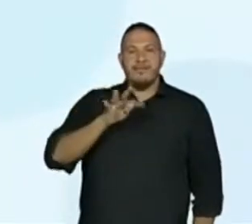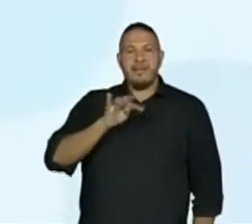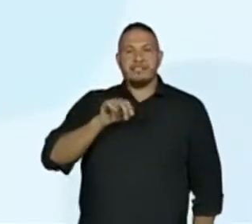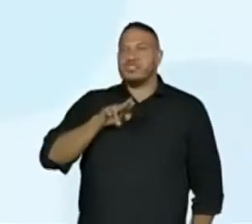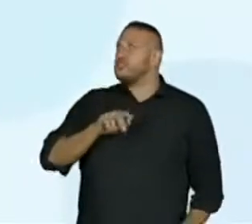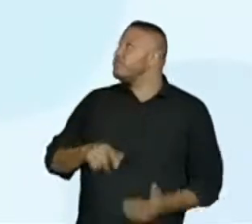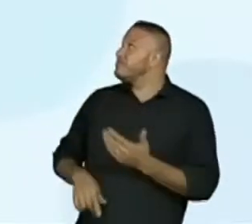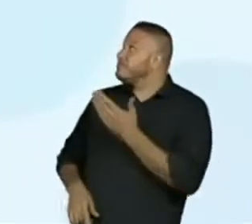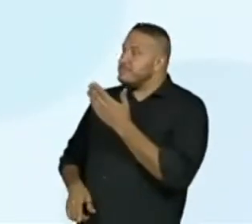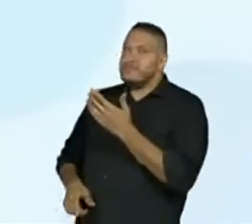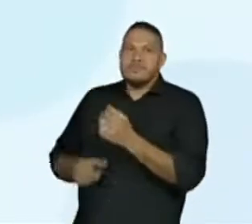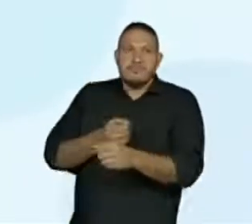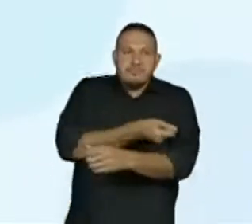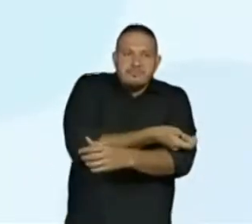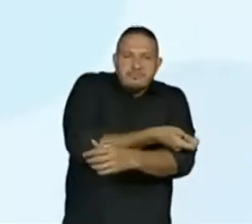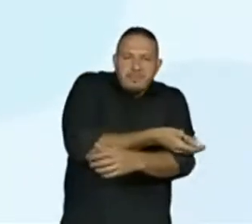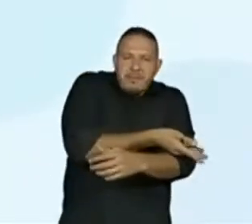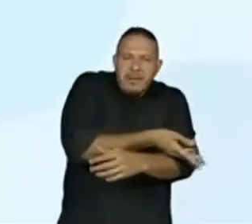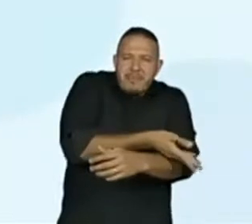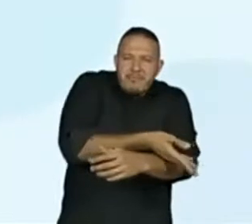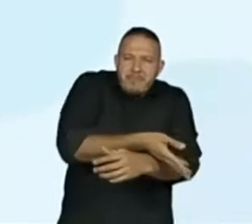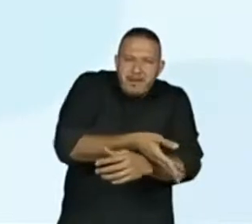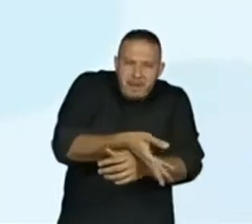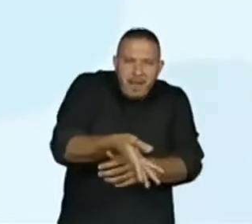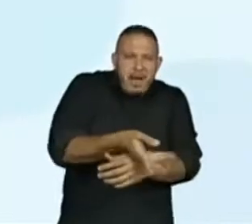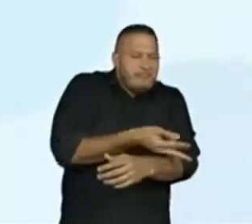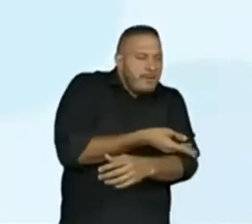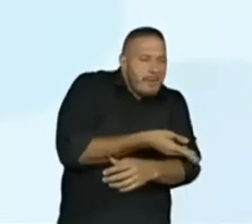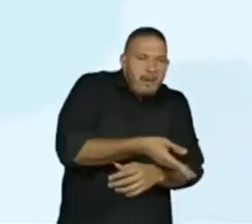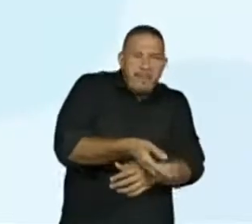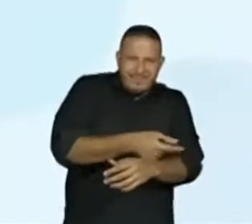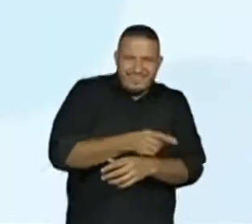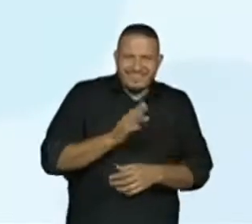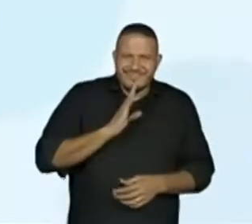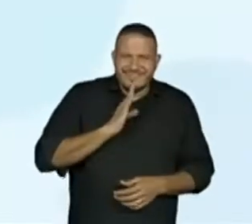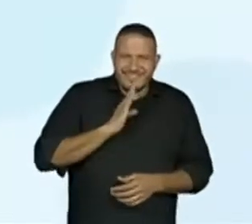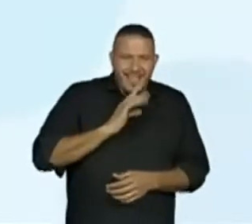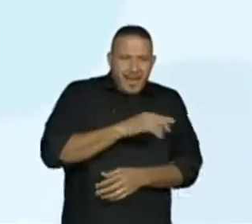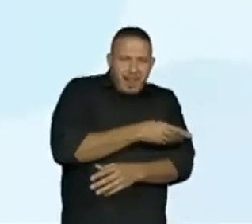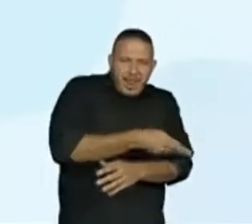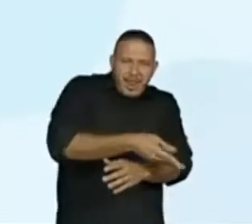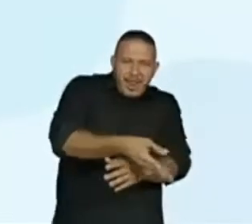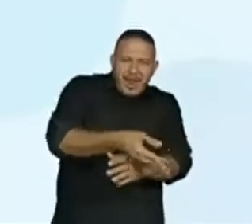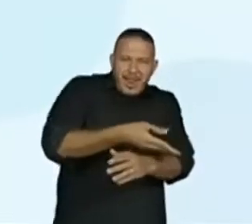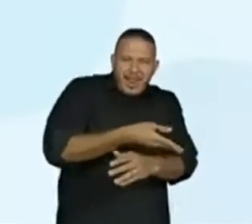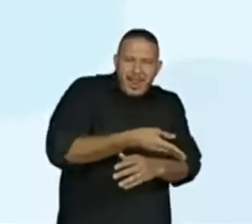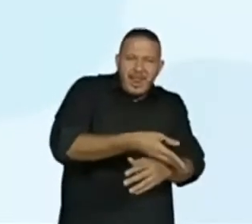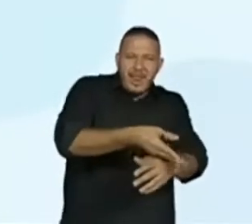explicando então períodos de plantio